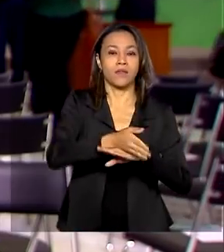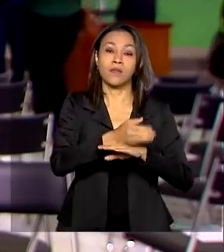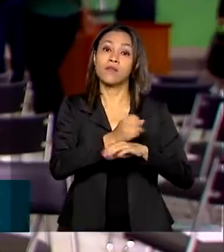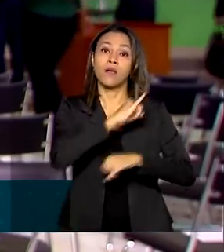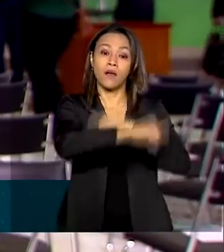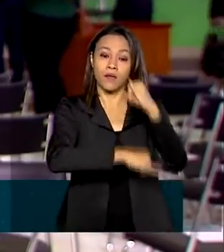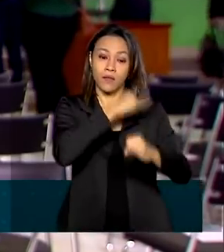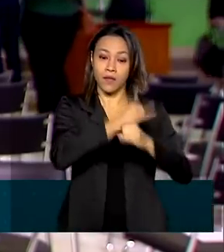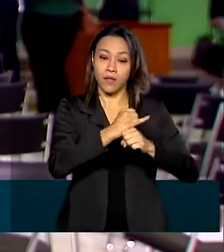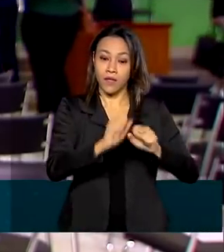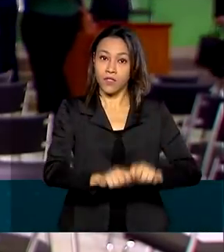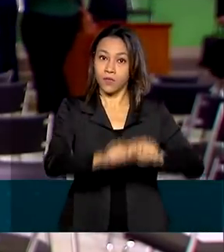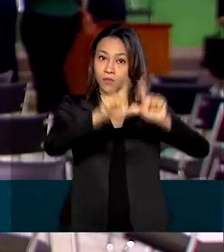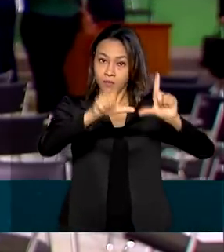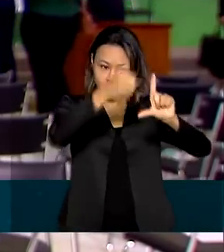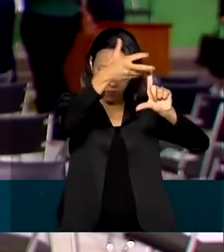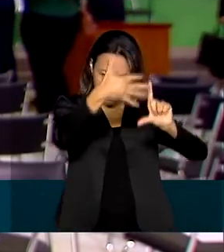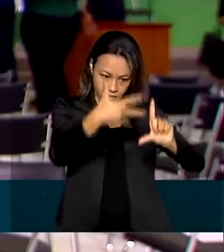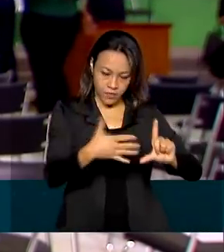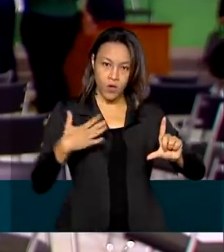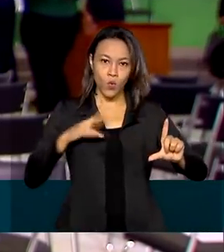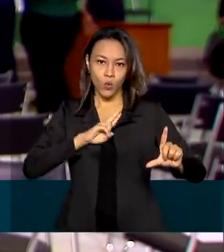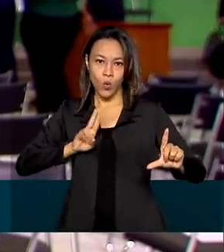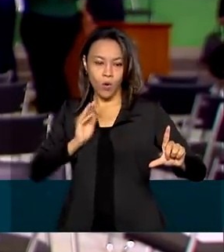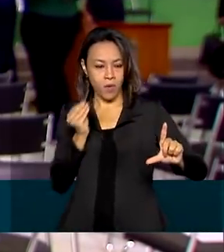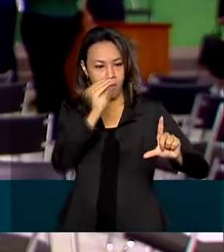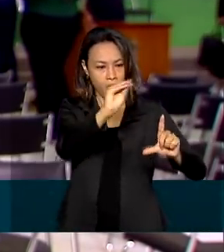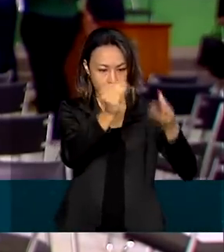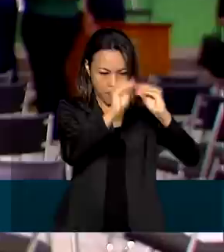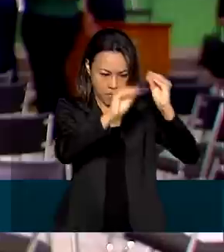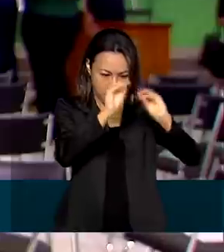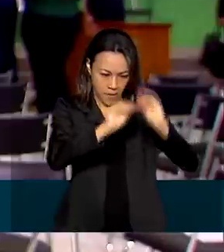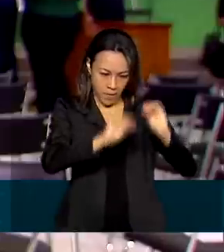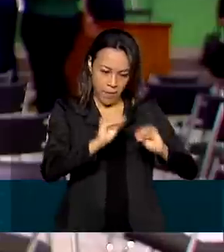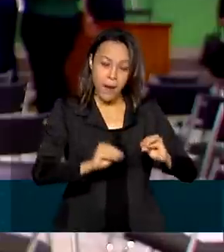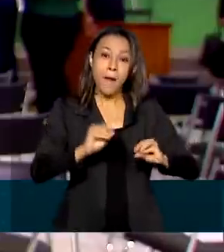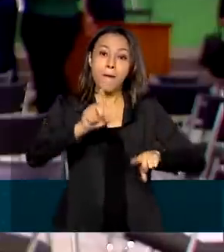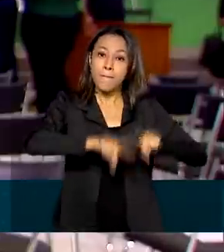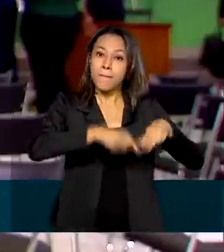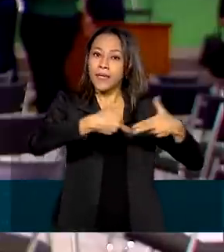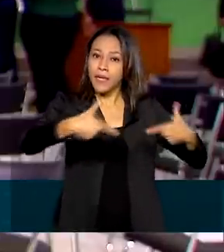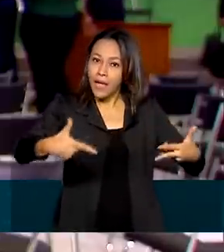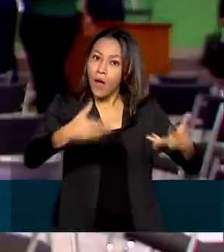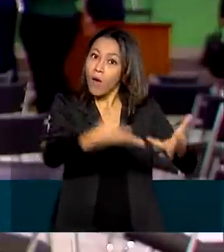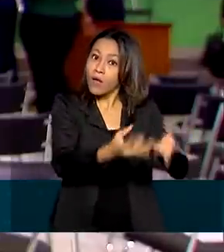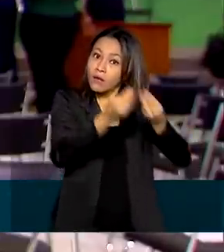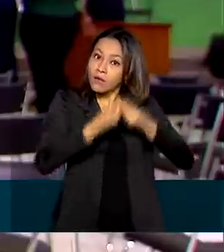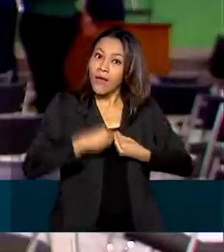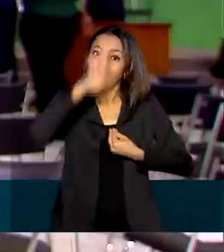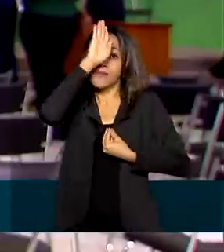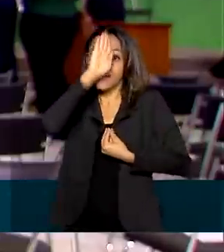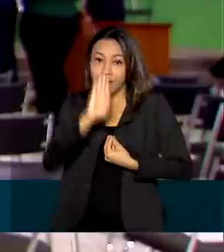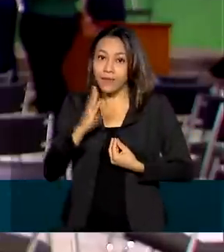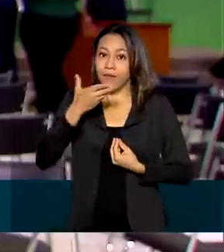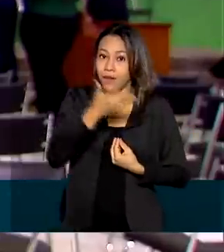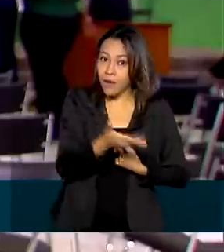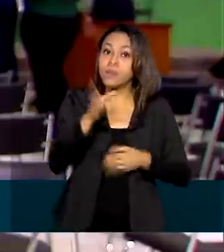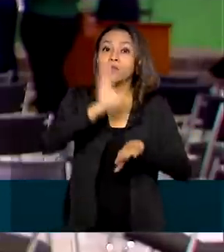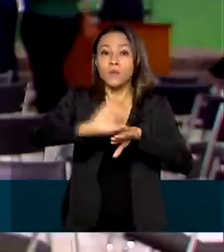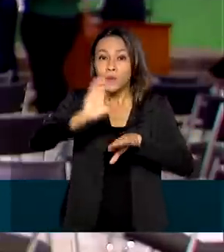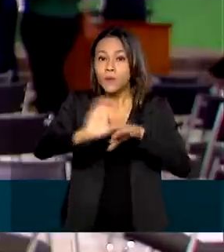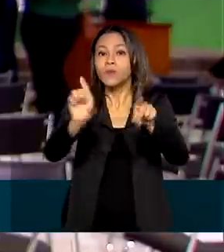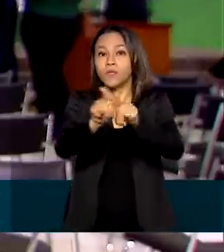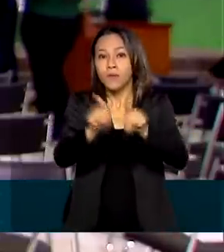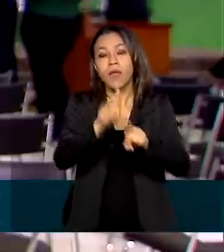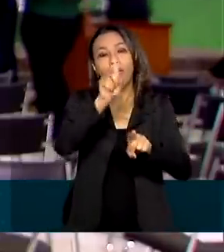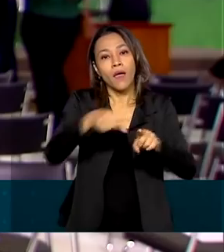Federativo na internet e preencher um cadastro. Todo o material fornecido pela agenda é gratuito, inclusive os cursos,